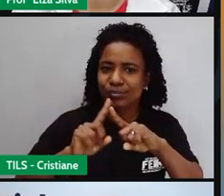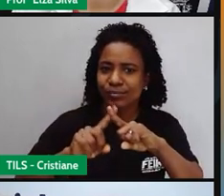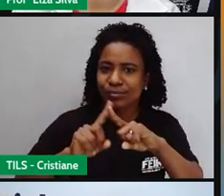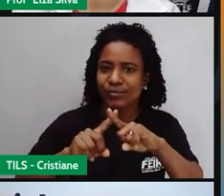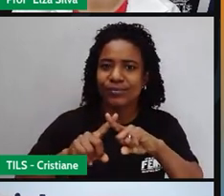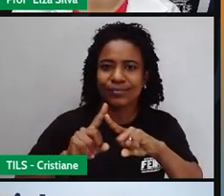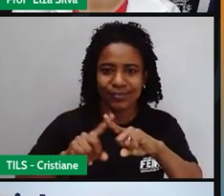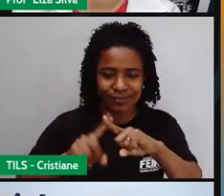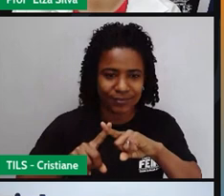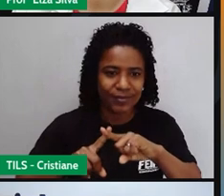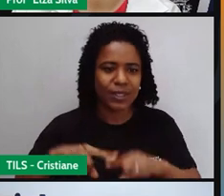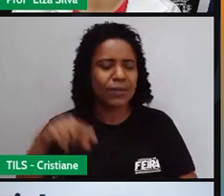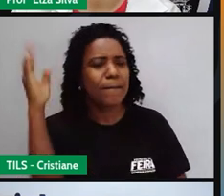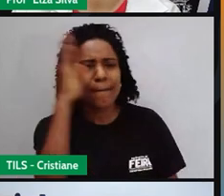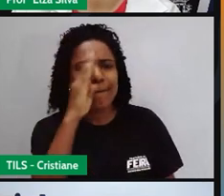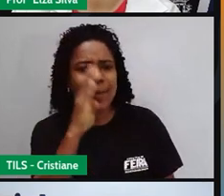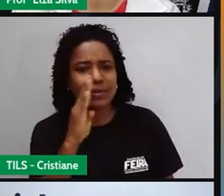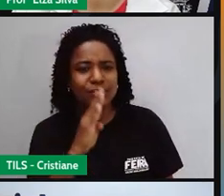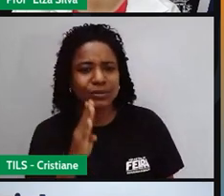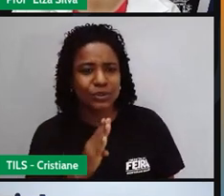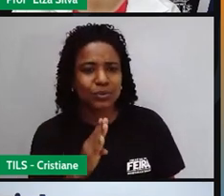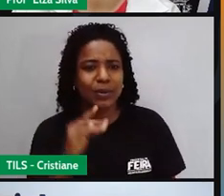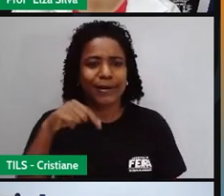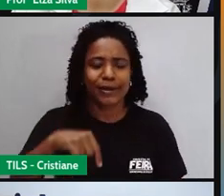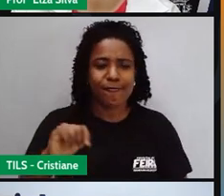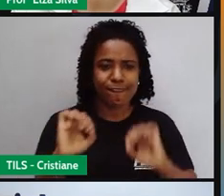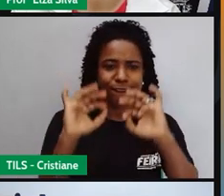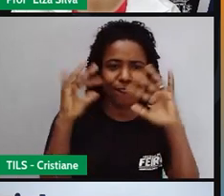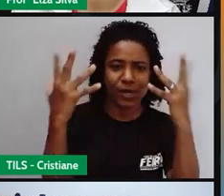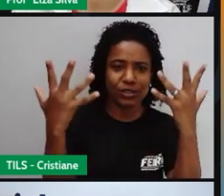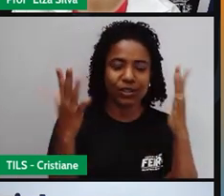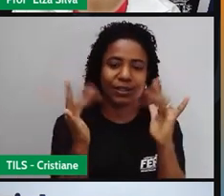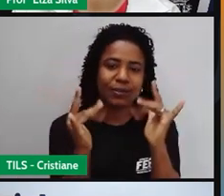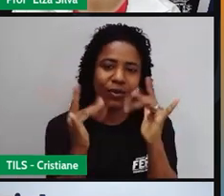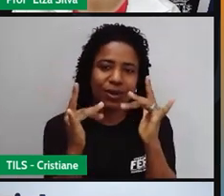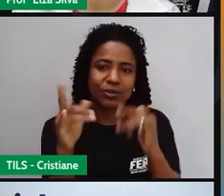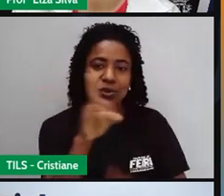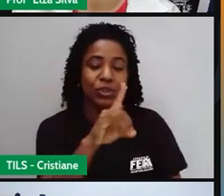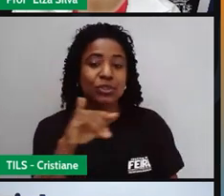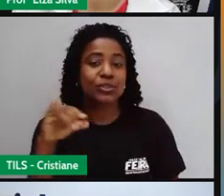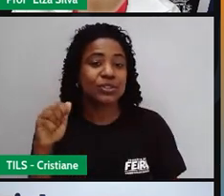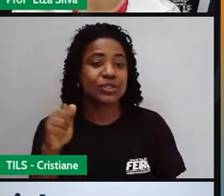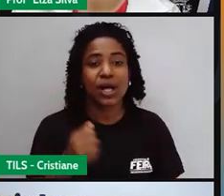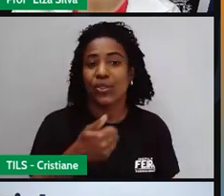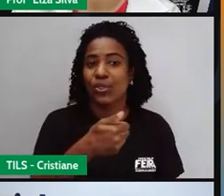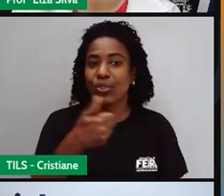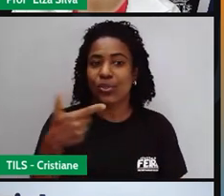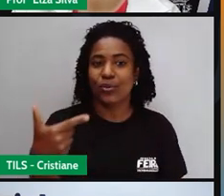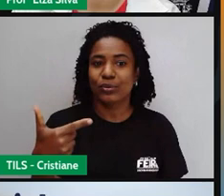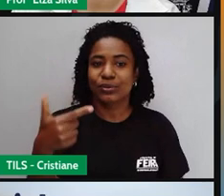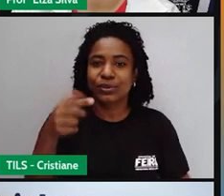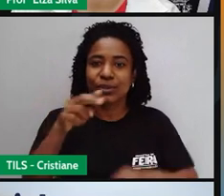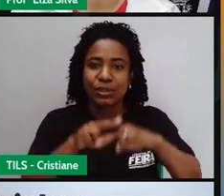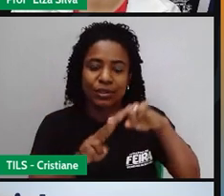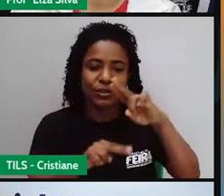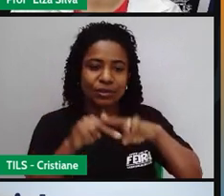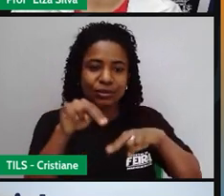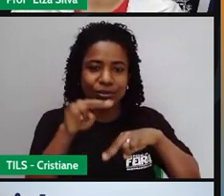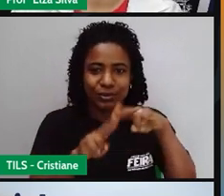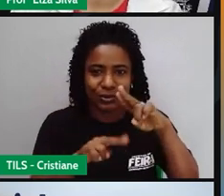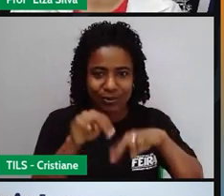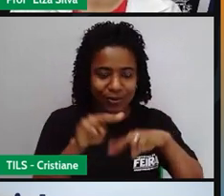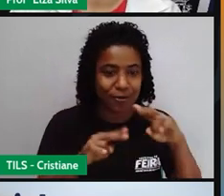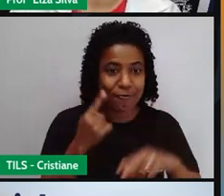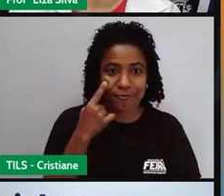é comemorado em 12 de junho. Observem aí como é que a gente escreve também a data em inglês.